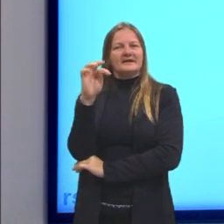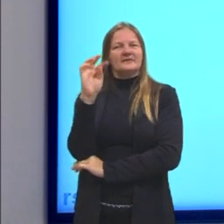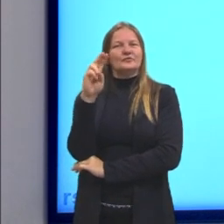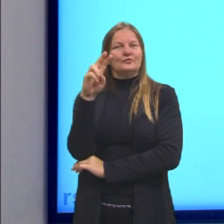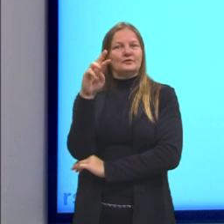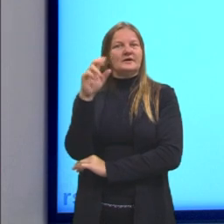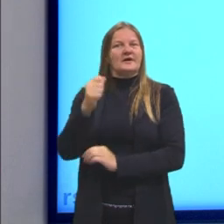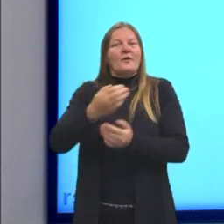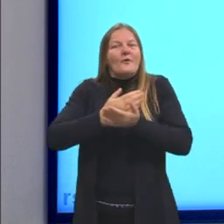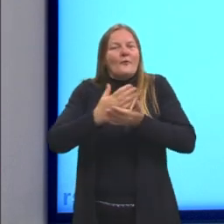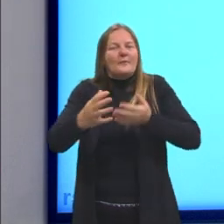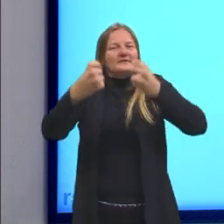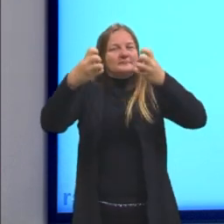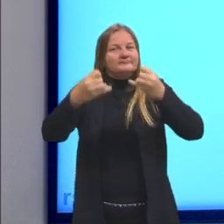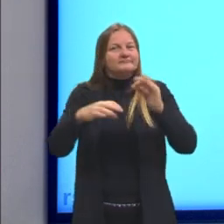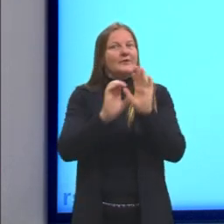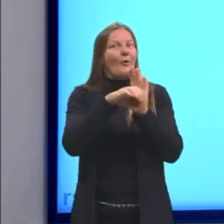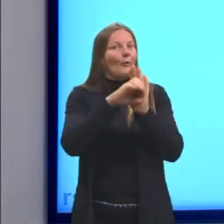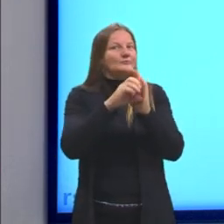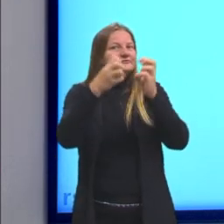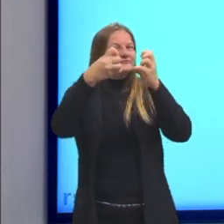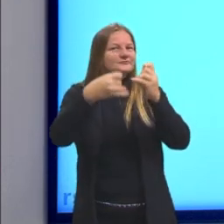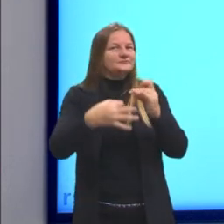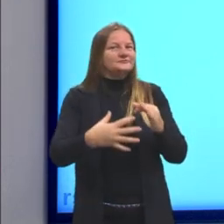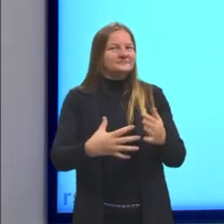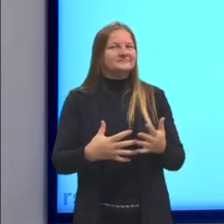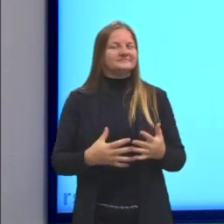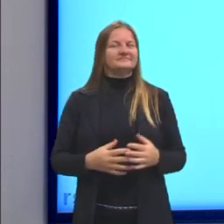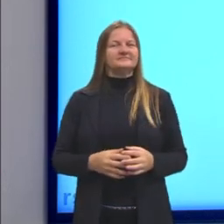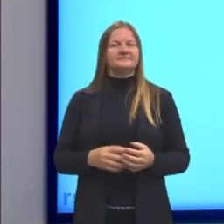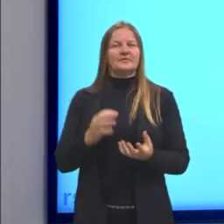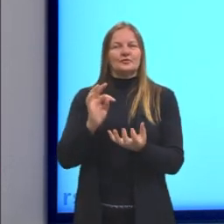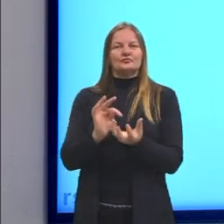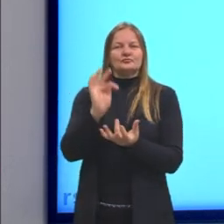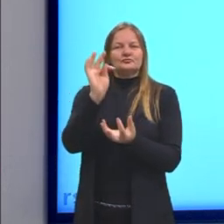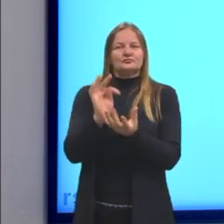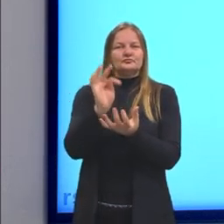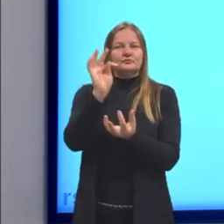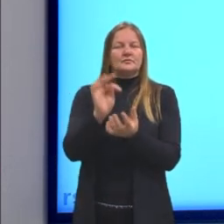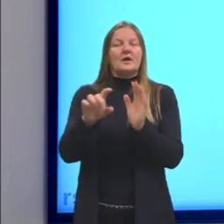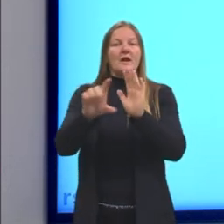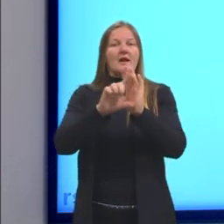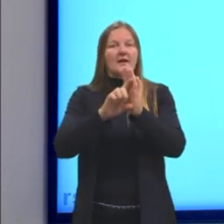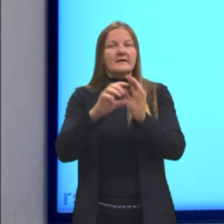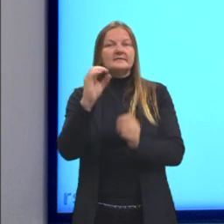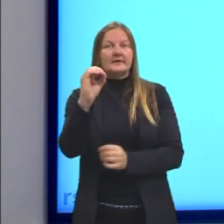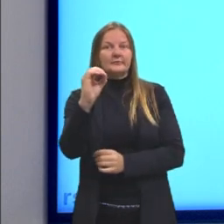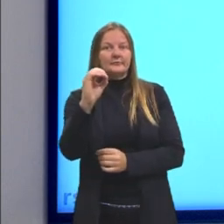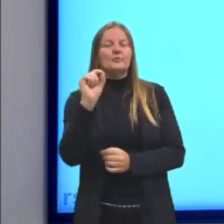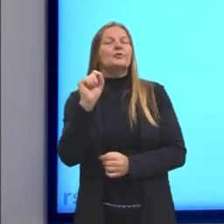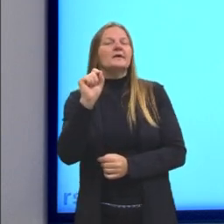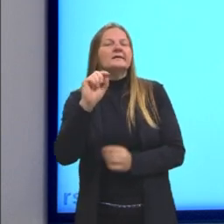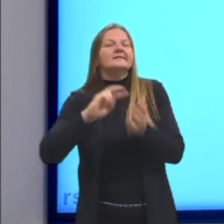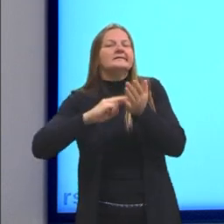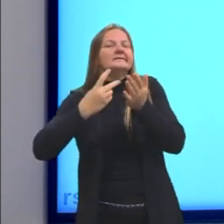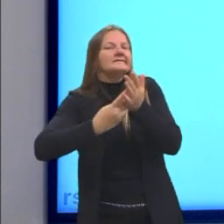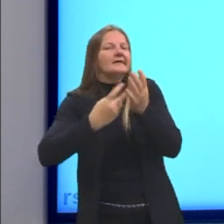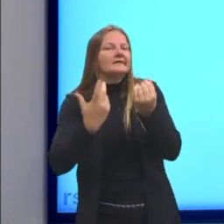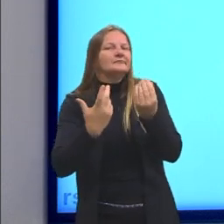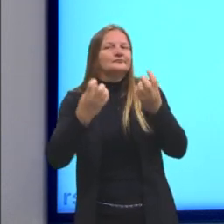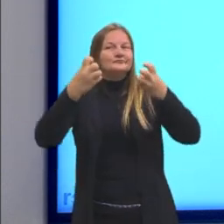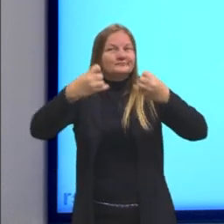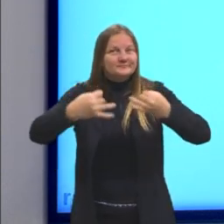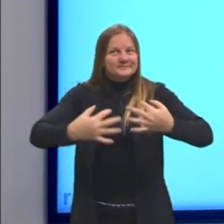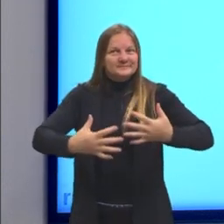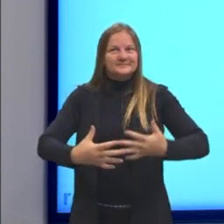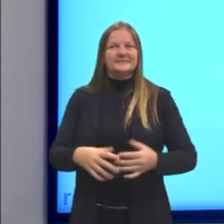Bom, para começar, então, por que não com a Lei Zero da Termodinâmica? Então, a primeira coisa em relação à Lei Zero da Termodinâmica é